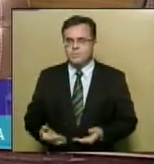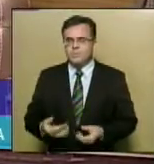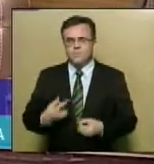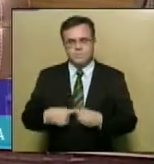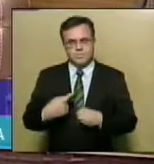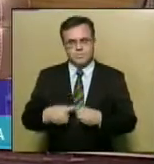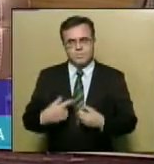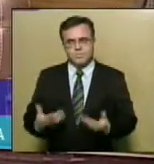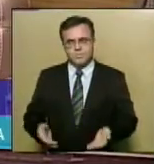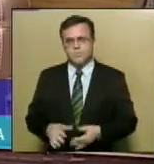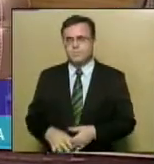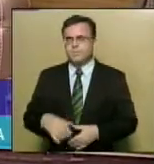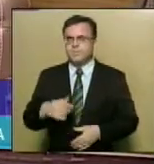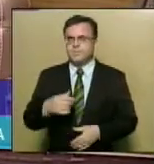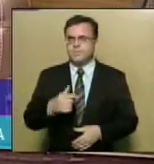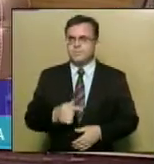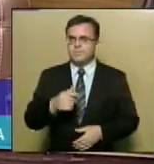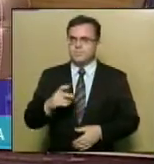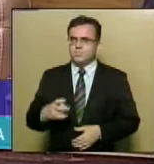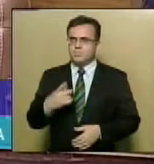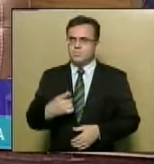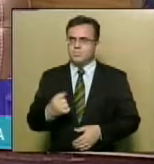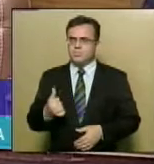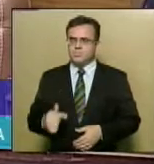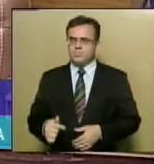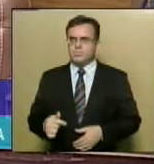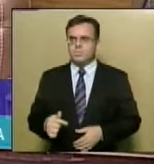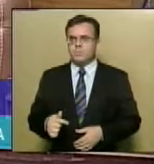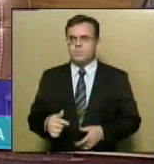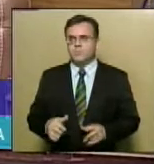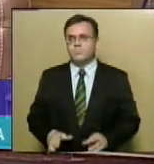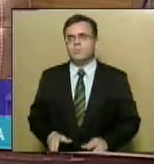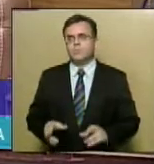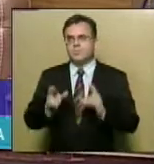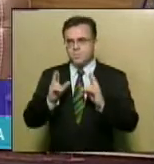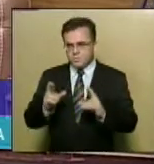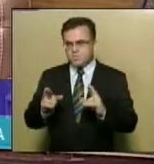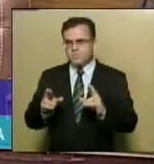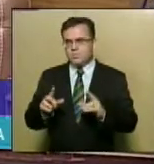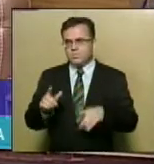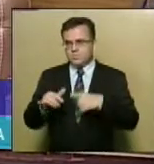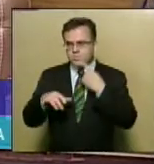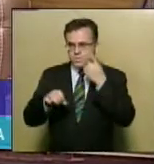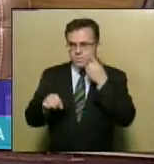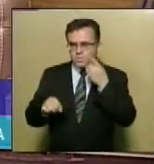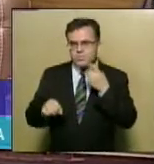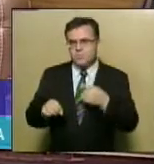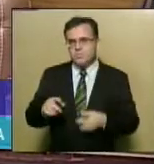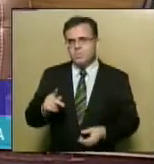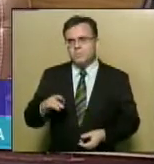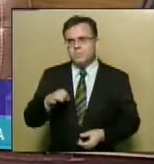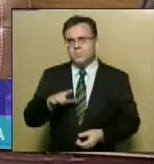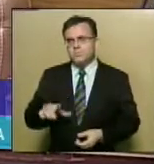Indicação número 75, 2017, de autoria do deputado Luciano Pimentel.